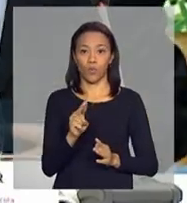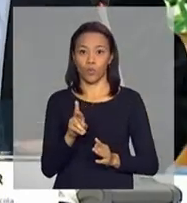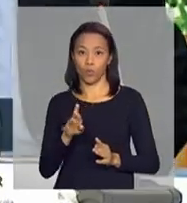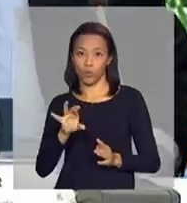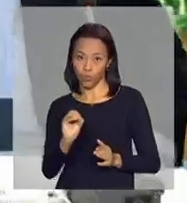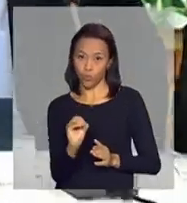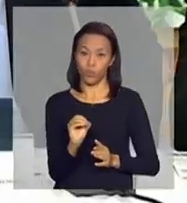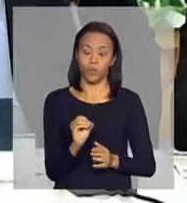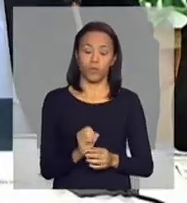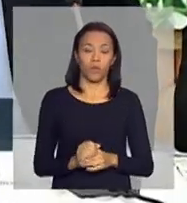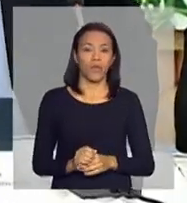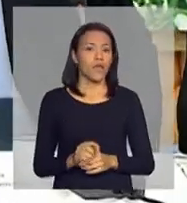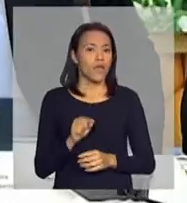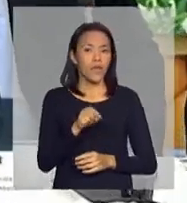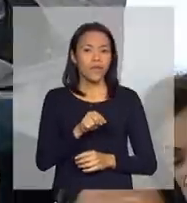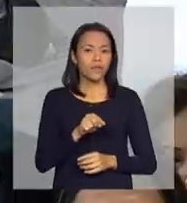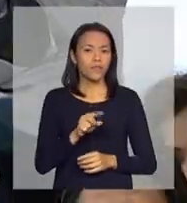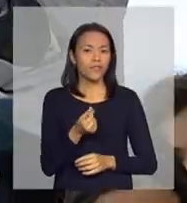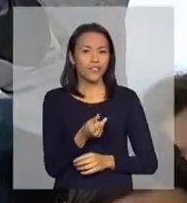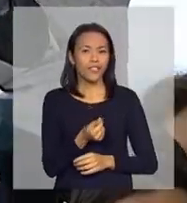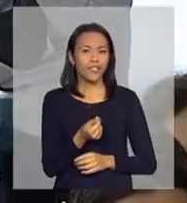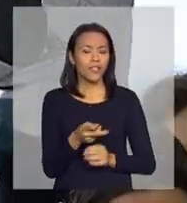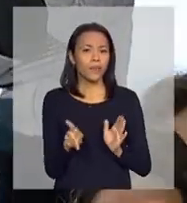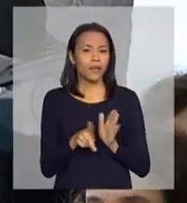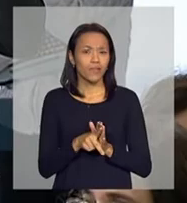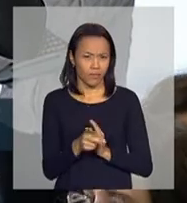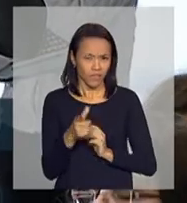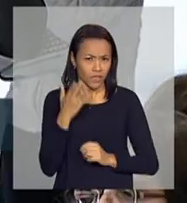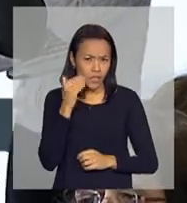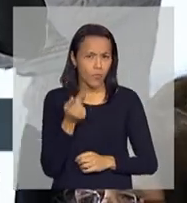Essa parte significativa do Tesouro, tem esse número?